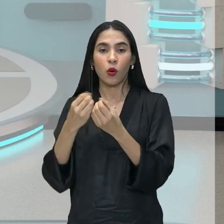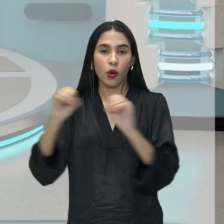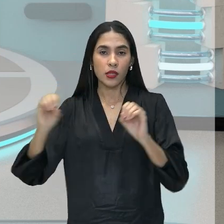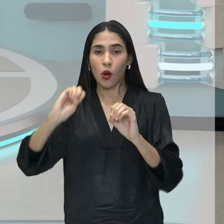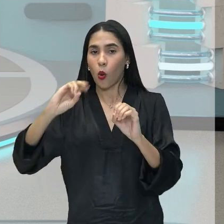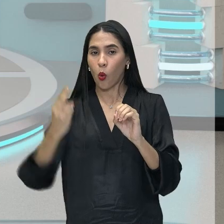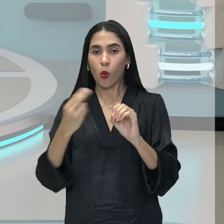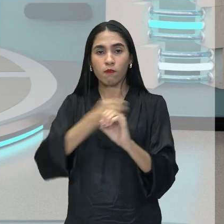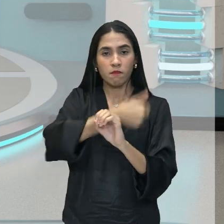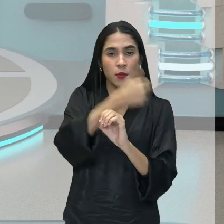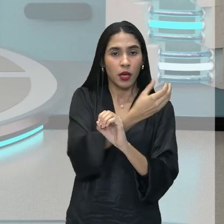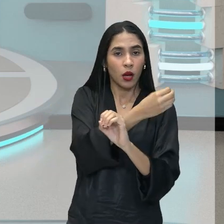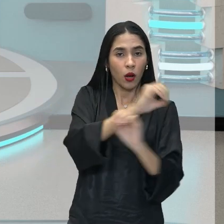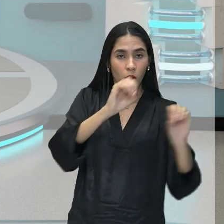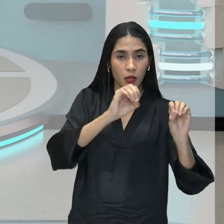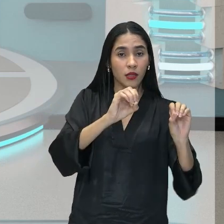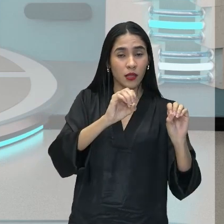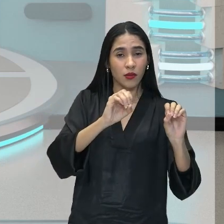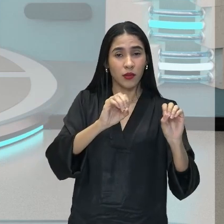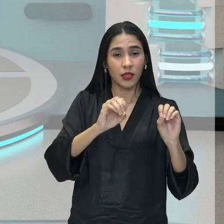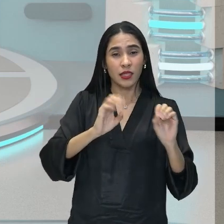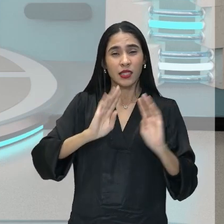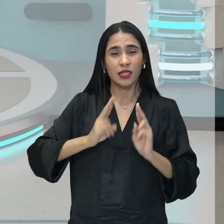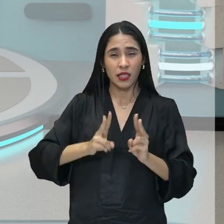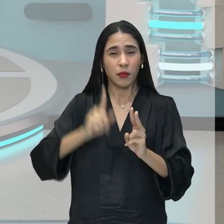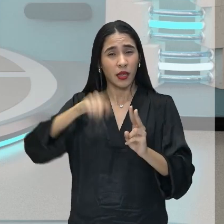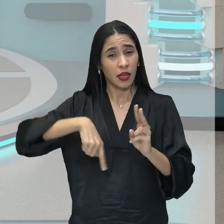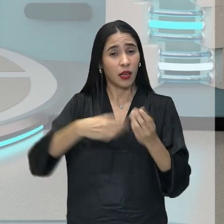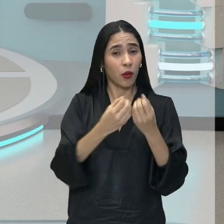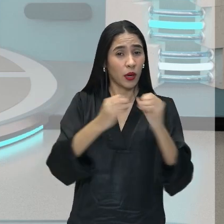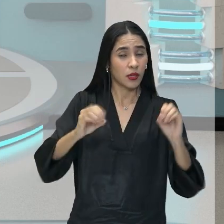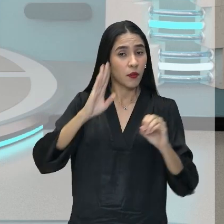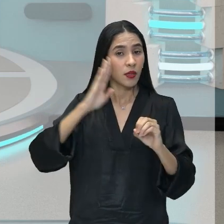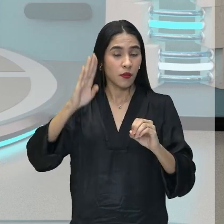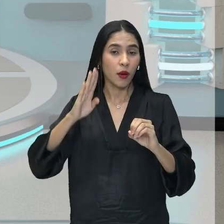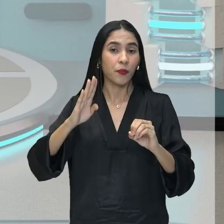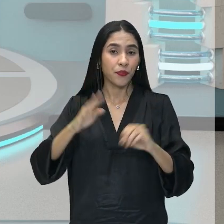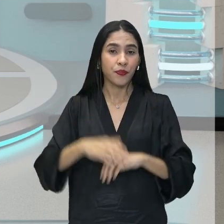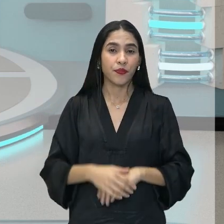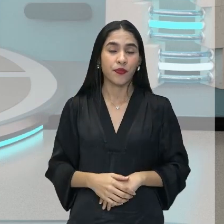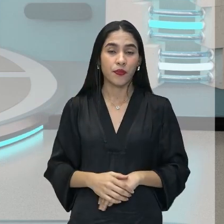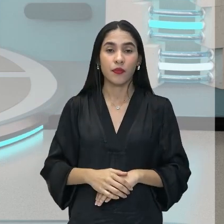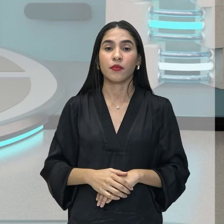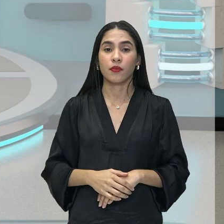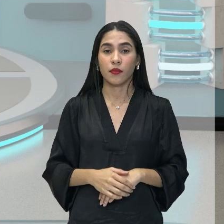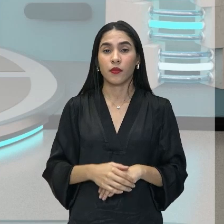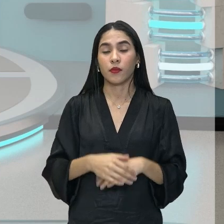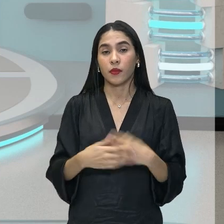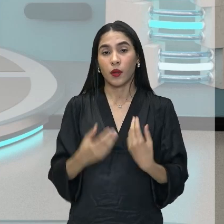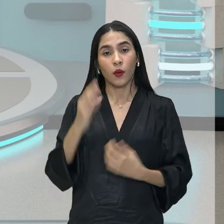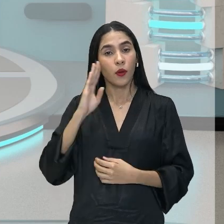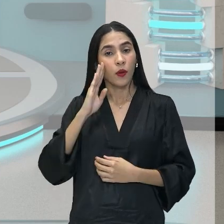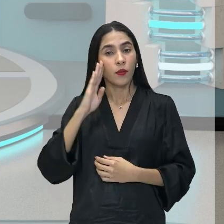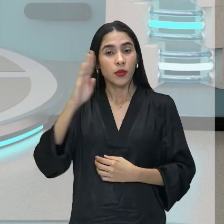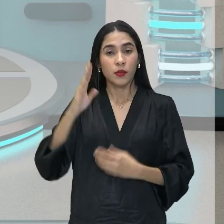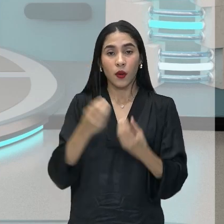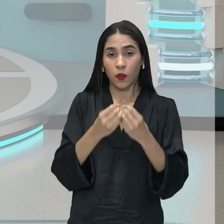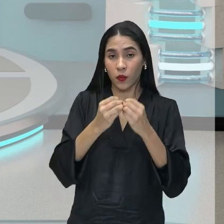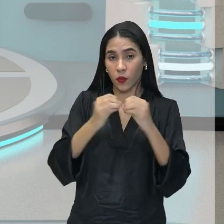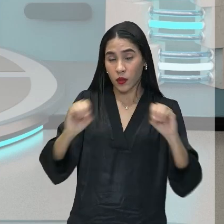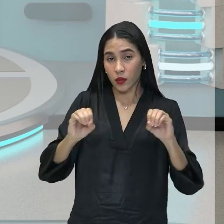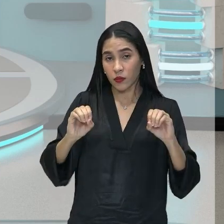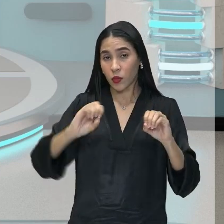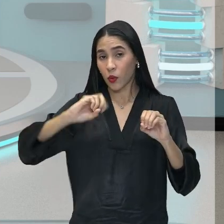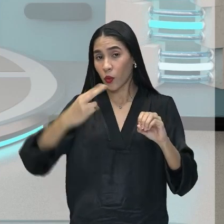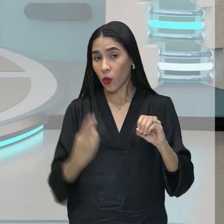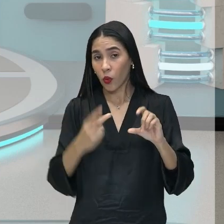oração? É, geralmente, a oração principal. A oração principal, ela está ali, e percebam que ou a oração